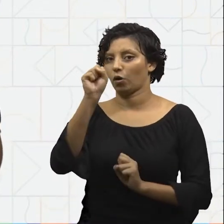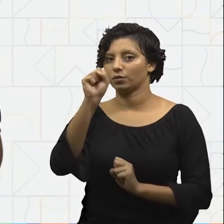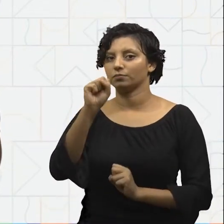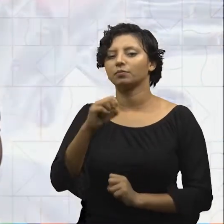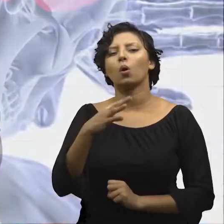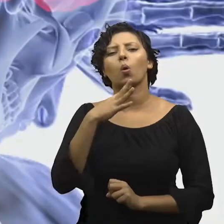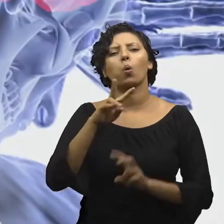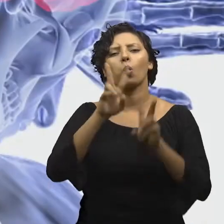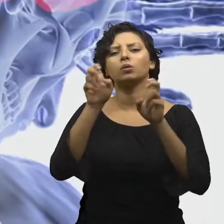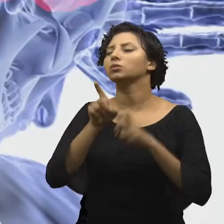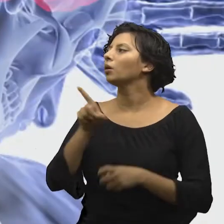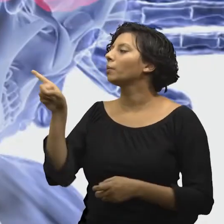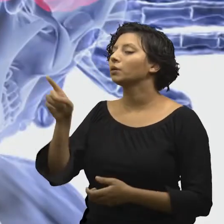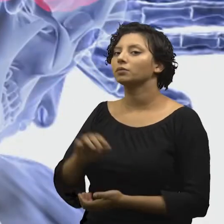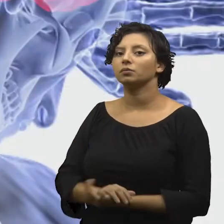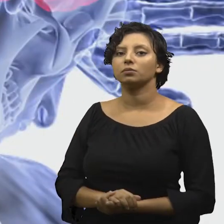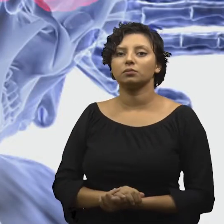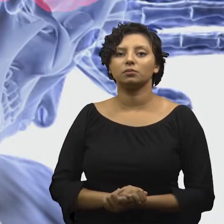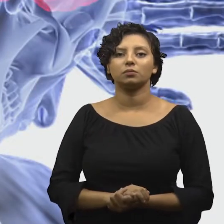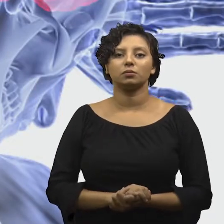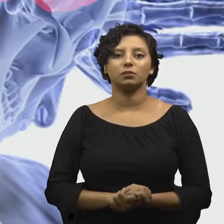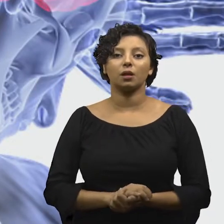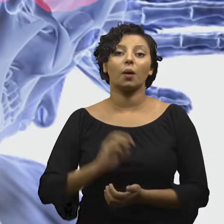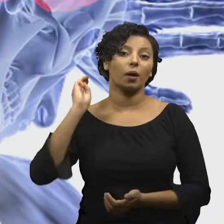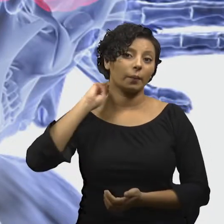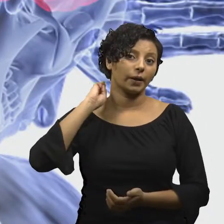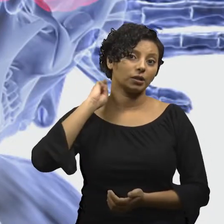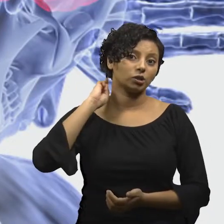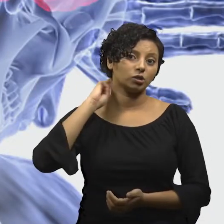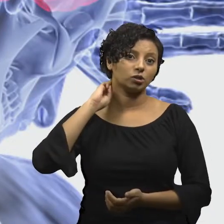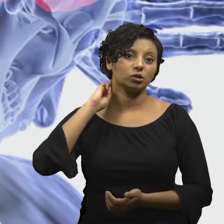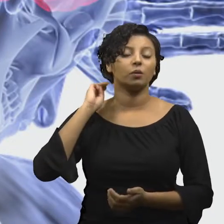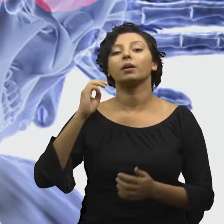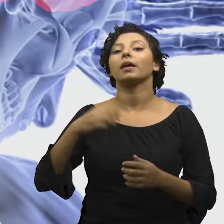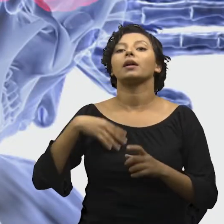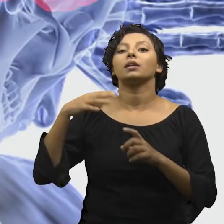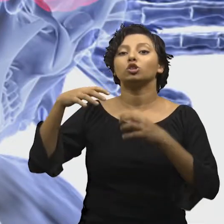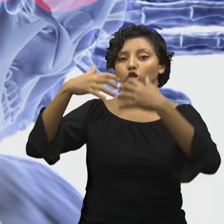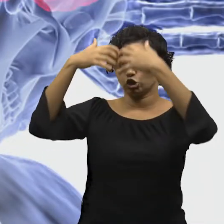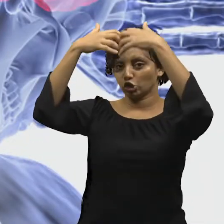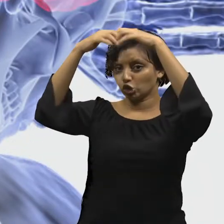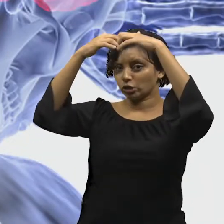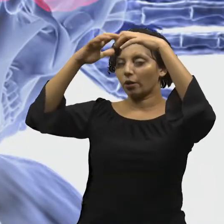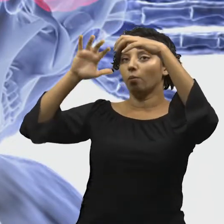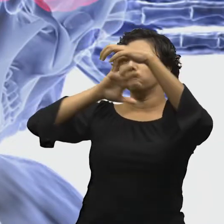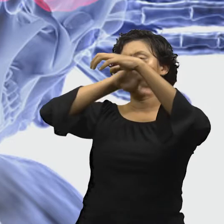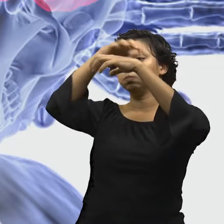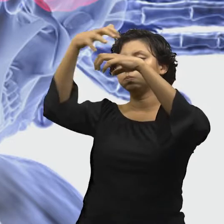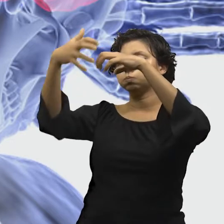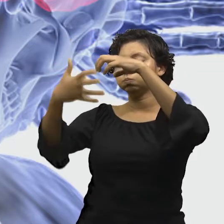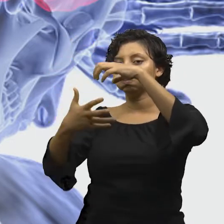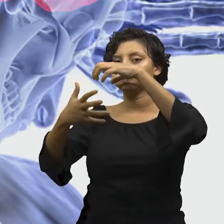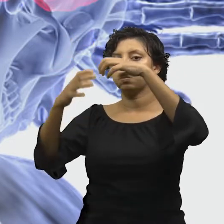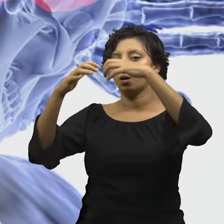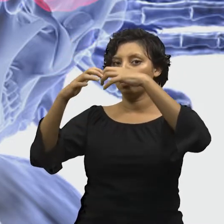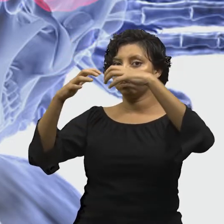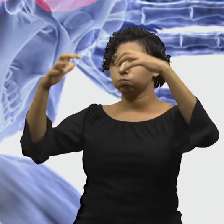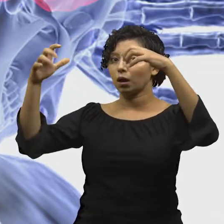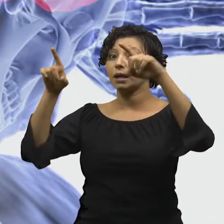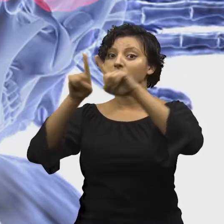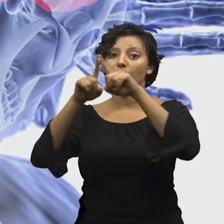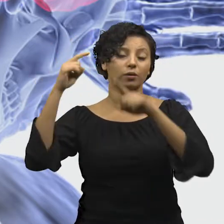cada uma delas? A meningite é uma inflamação em membranas que envolvem o cérebro e a medula espinal.